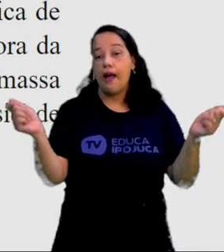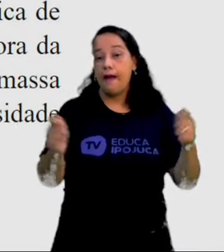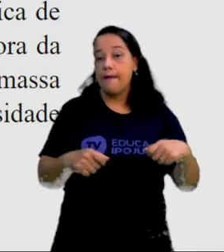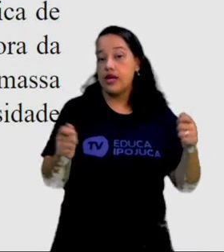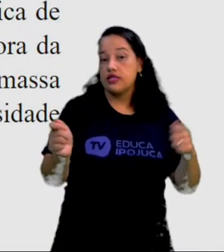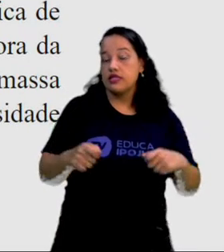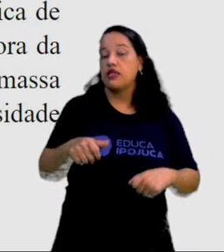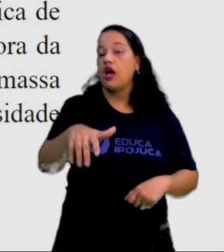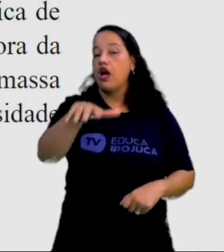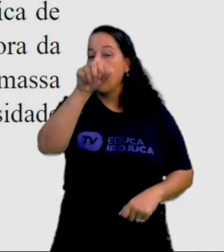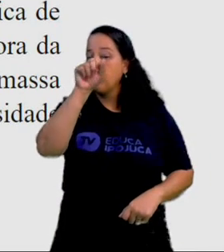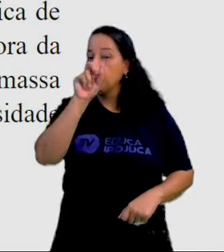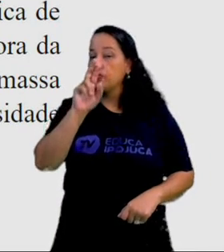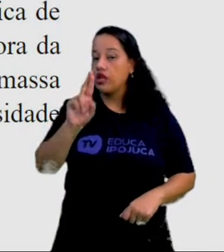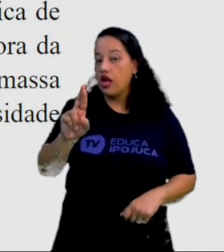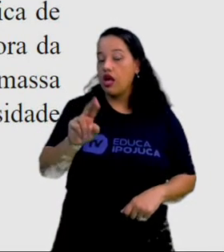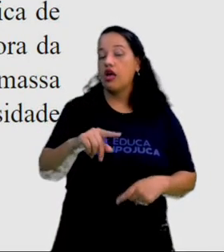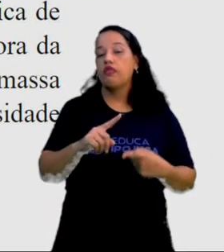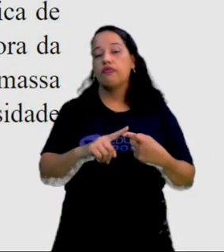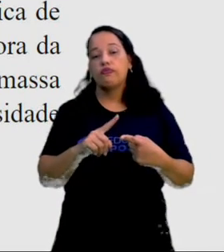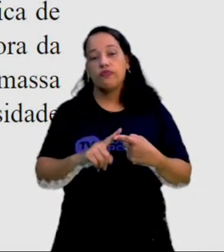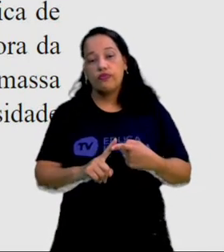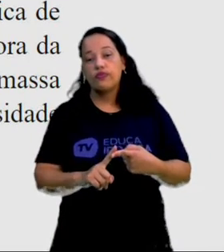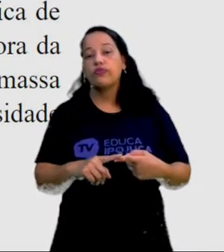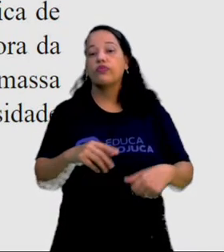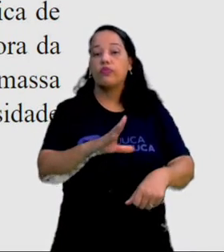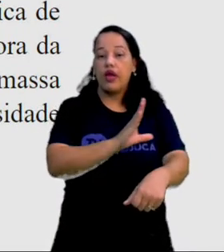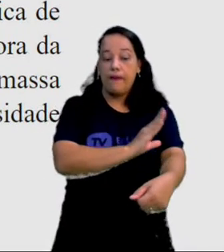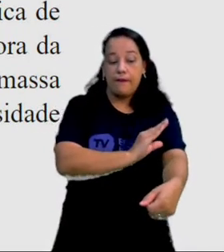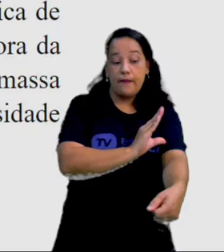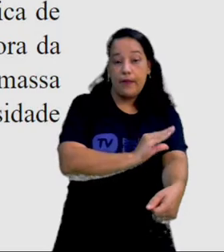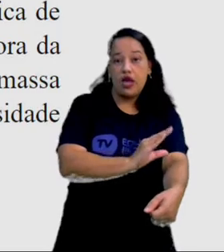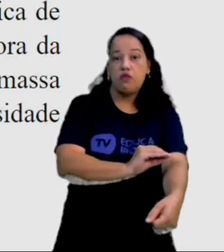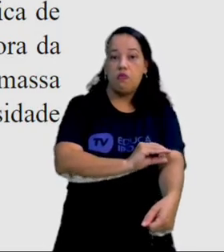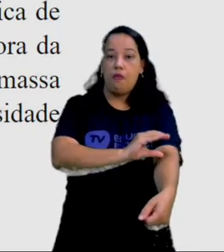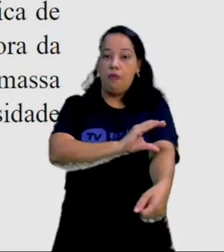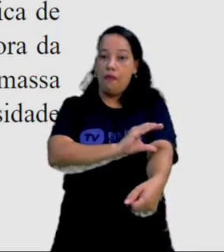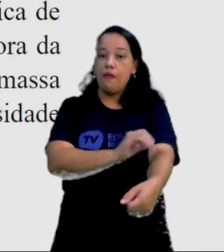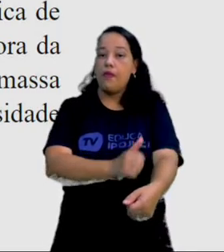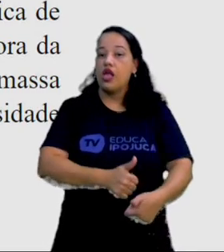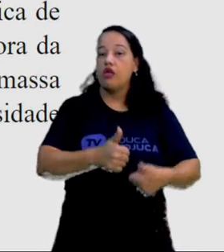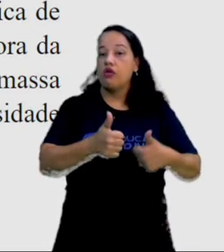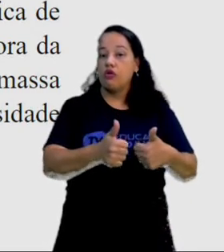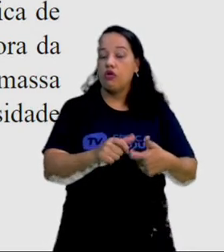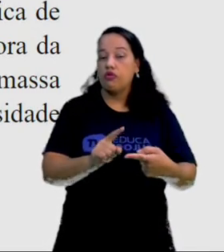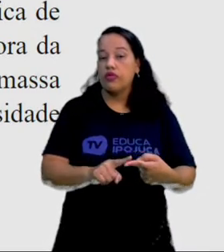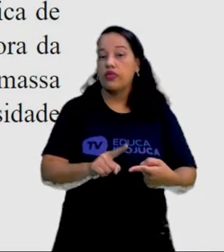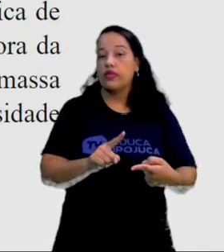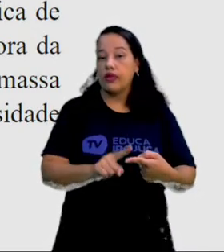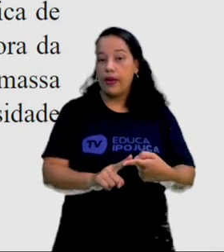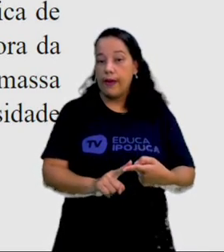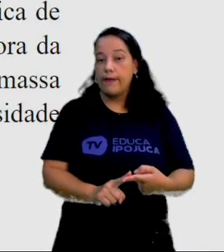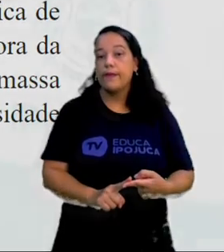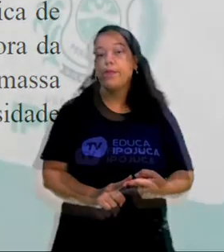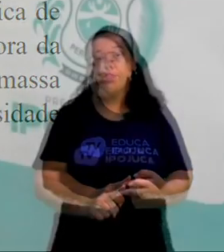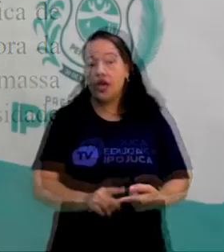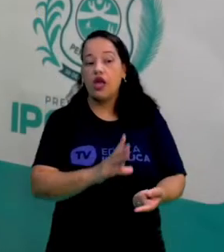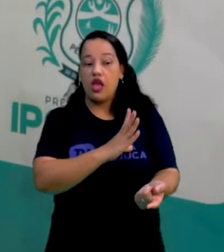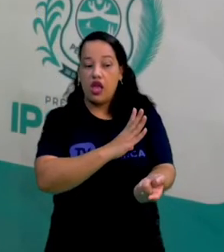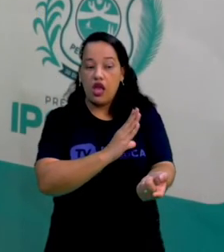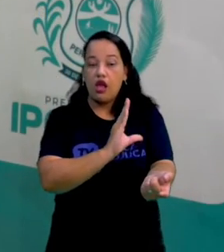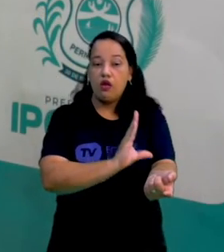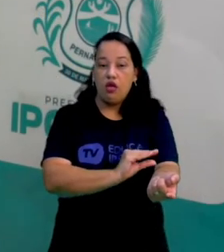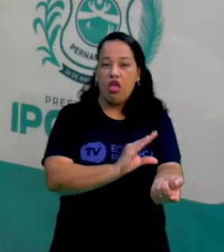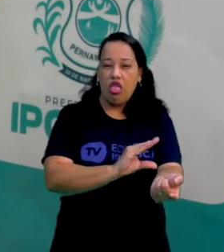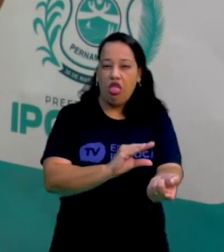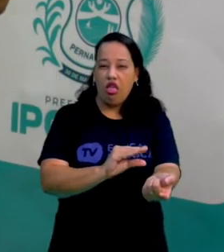cardiorrespiratória, aumento da quantidade de massa muscular e esquelética e redução dos estoques de adiposidade corporal,